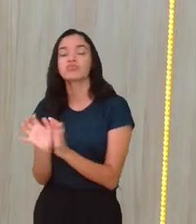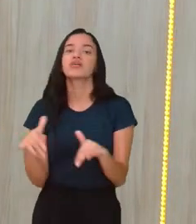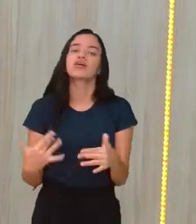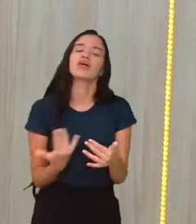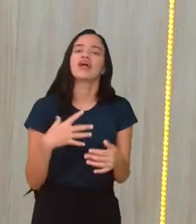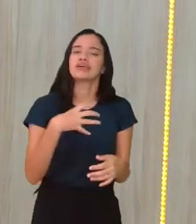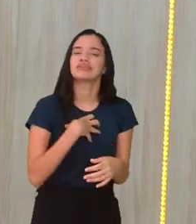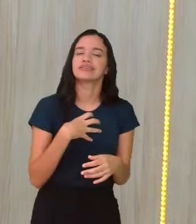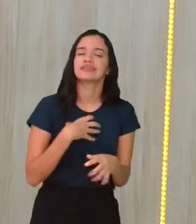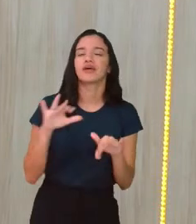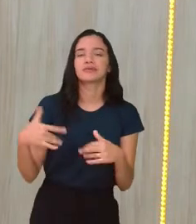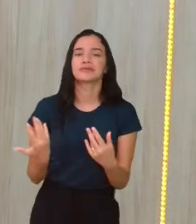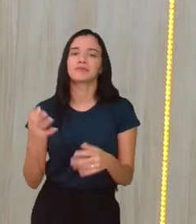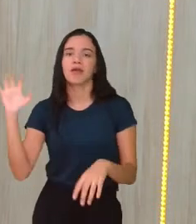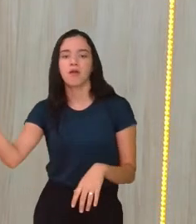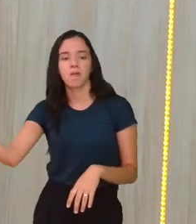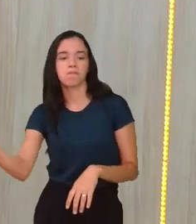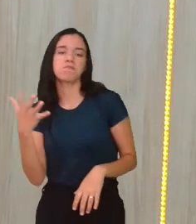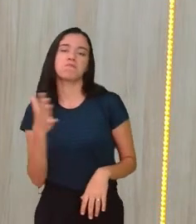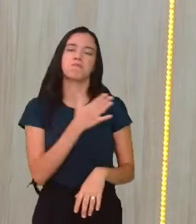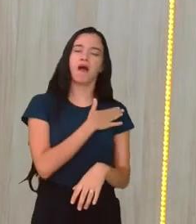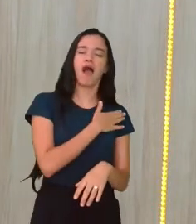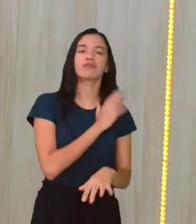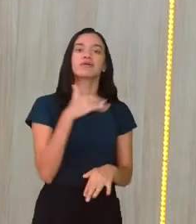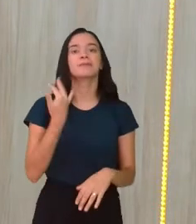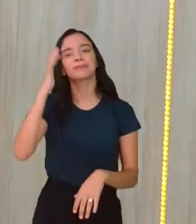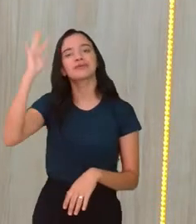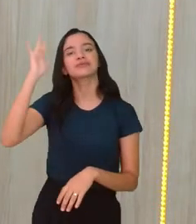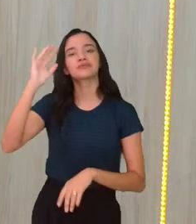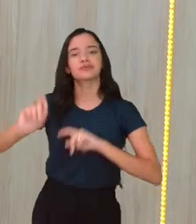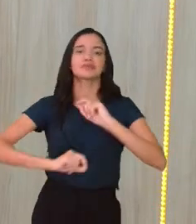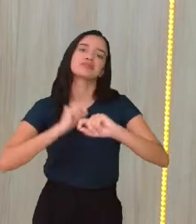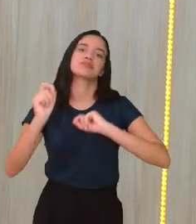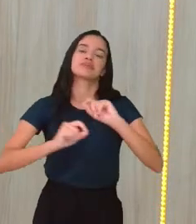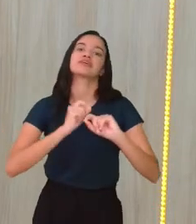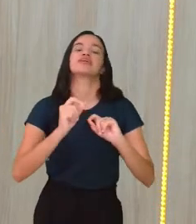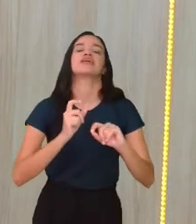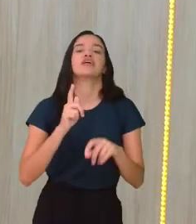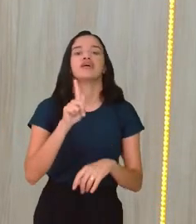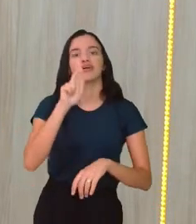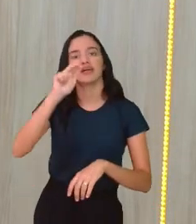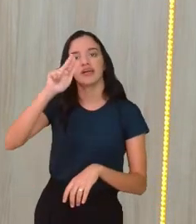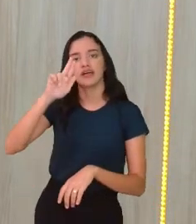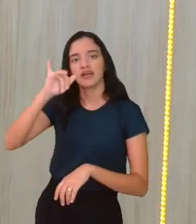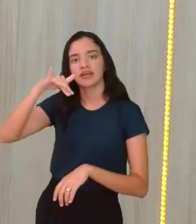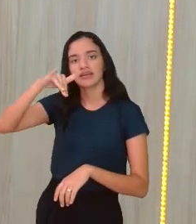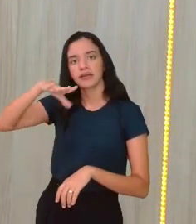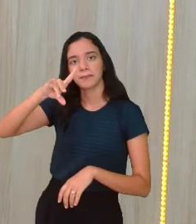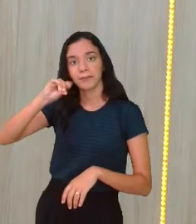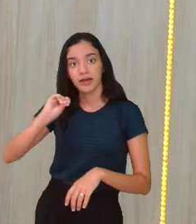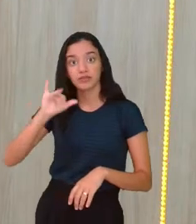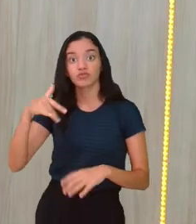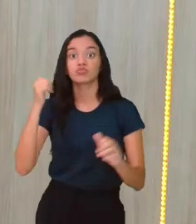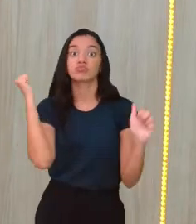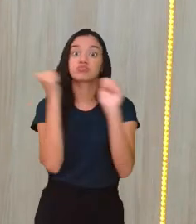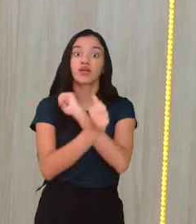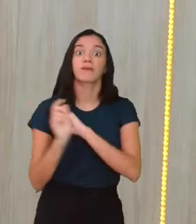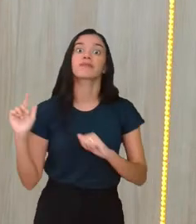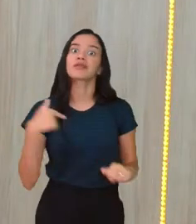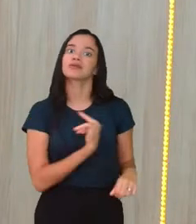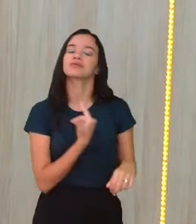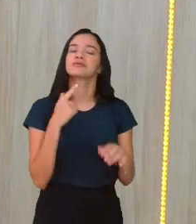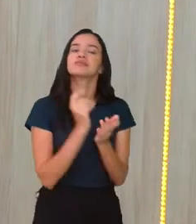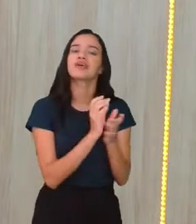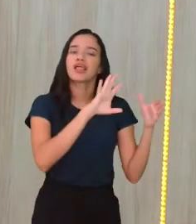sensação nas escolas, né? Todo mundo ama. Meu sonho é que um dia o queimado se torne uma modalidade esportiva. Para a gente ver nas Olimpíadas,